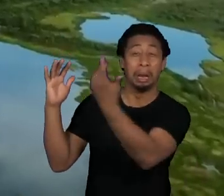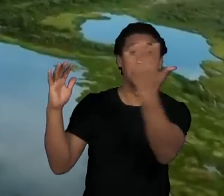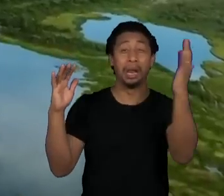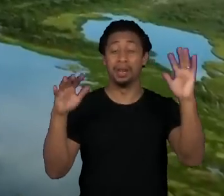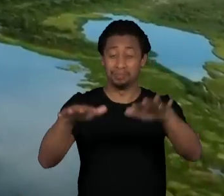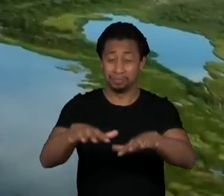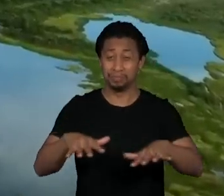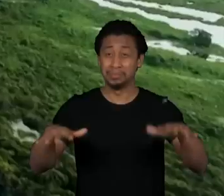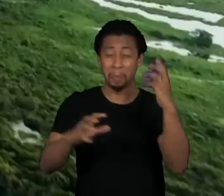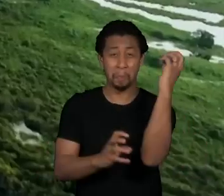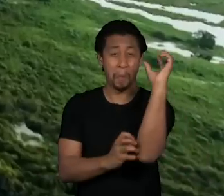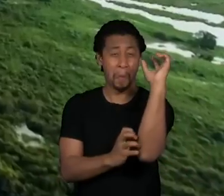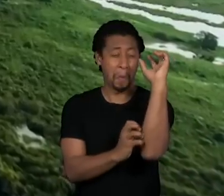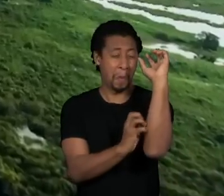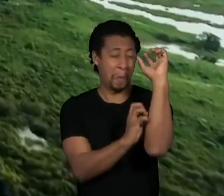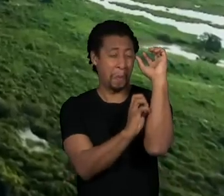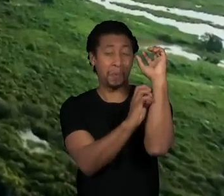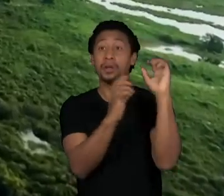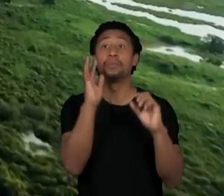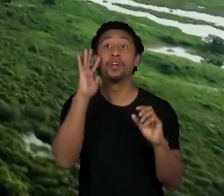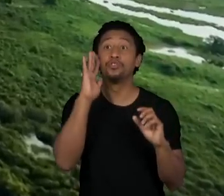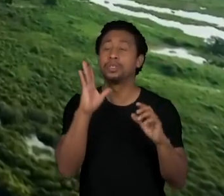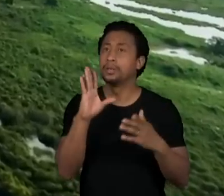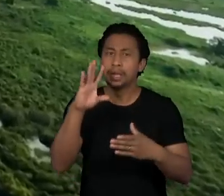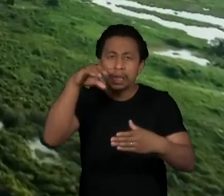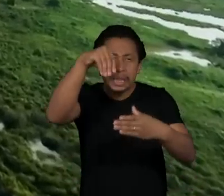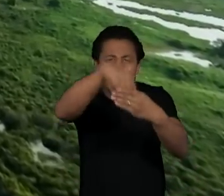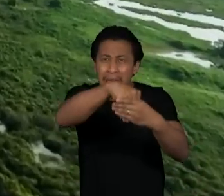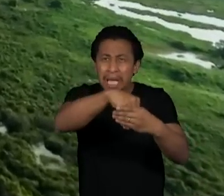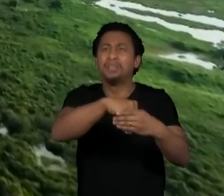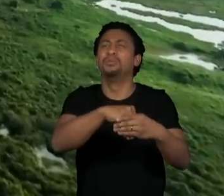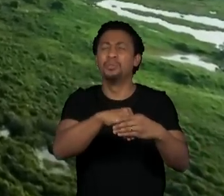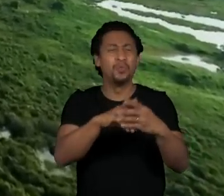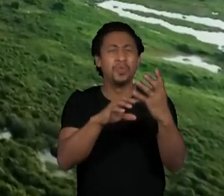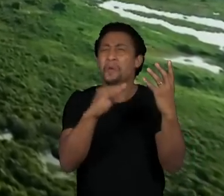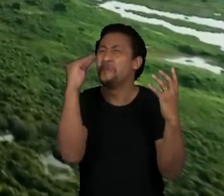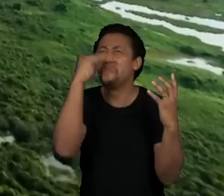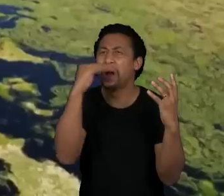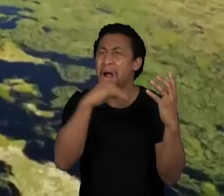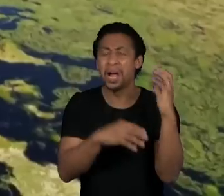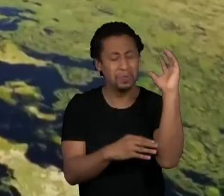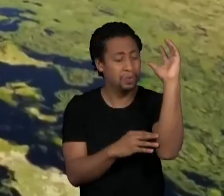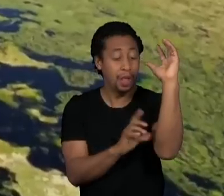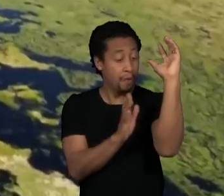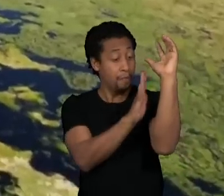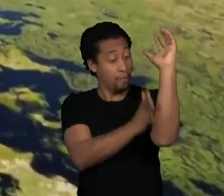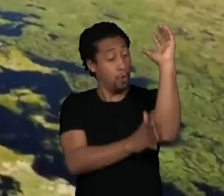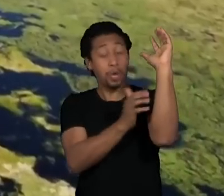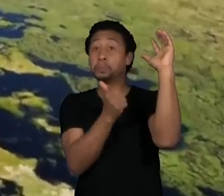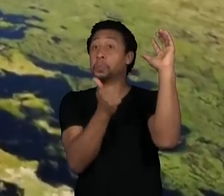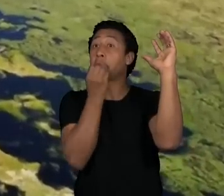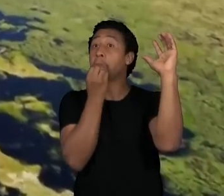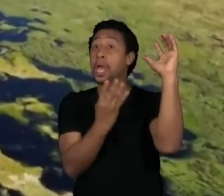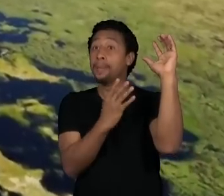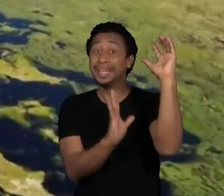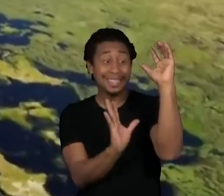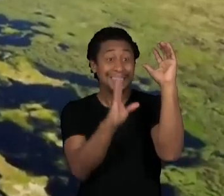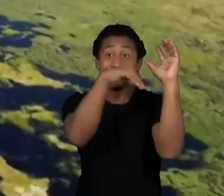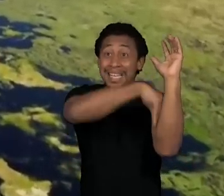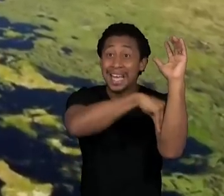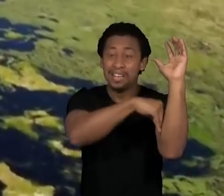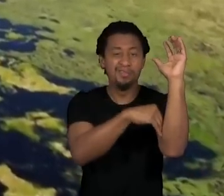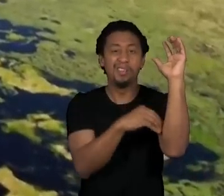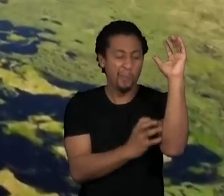E a gente não pode somente enxergar a licença do porto, a licença daquela pequena central hidrelétrica, uma pequena